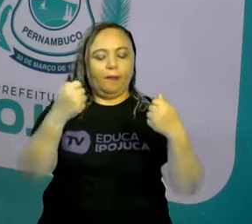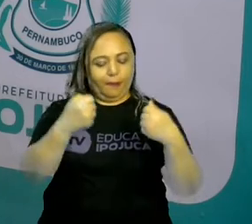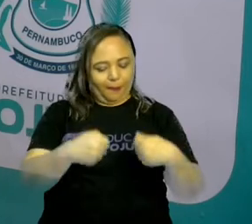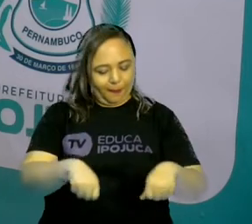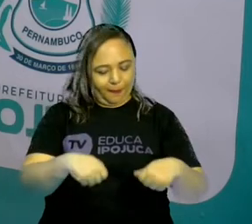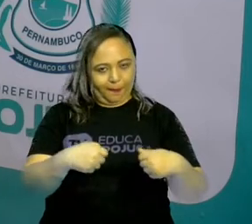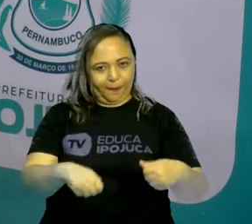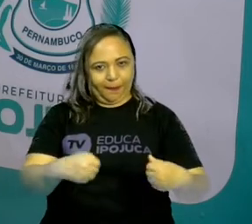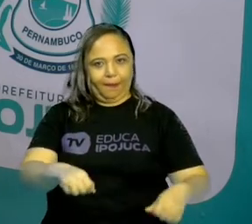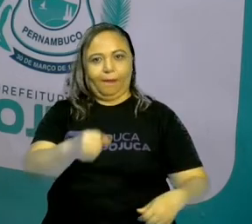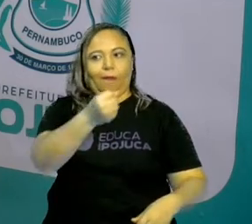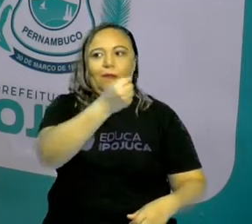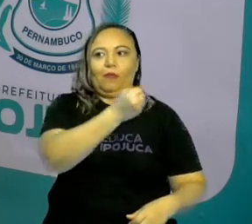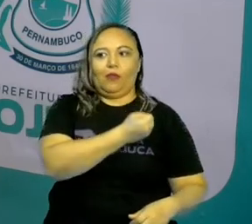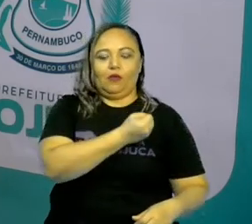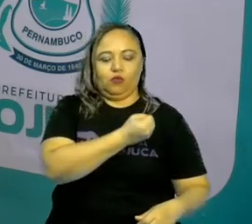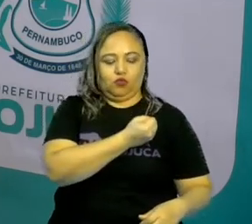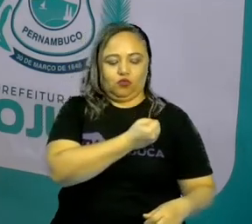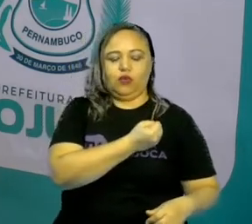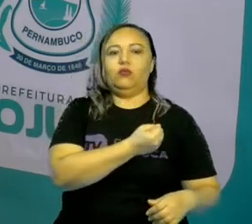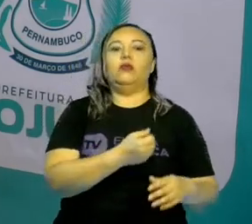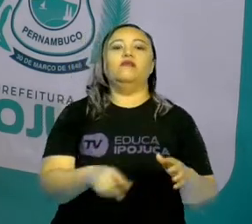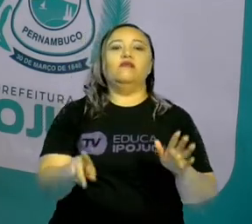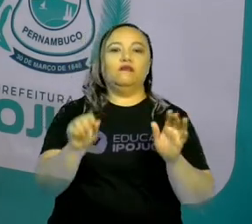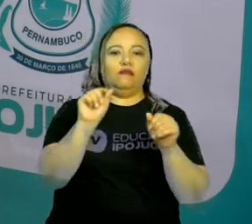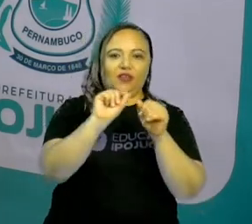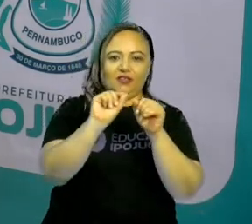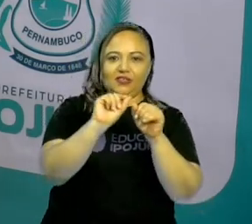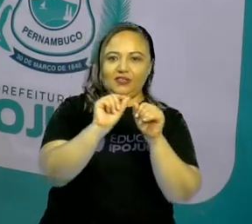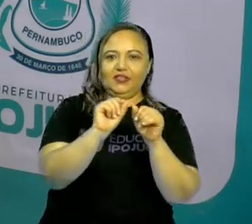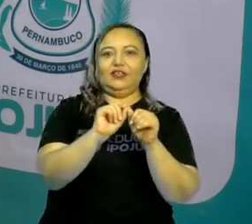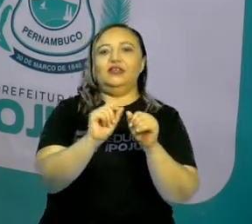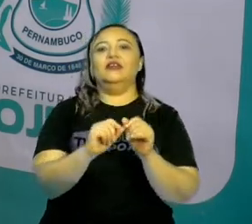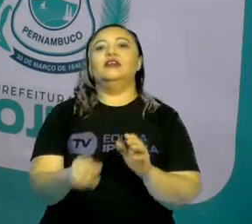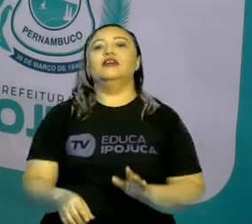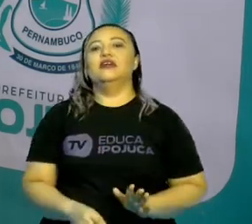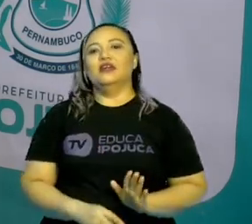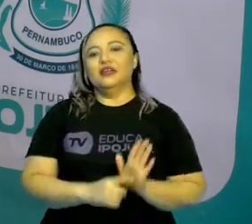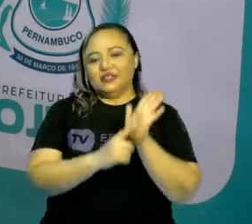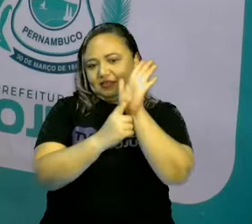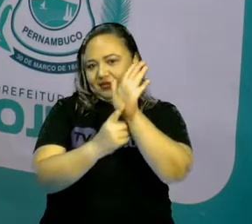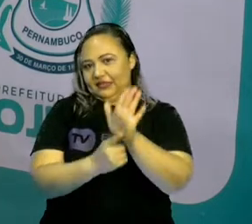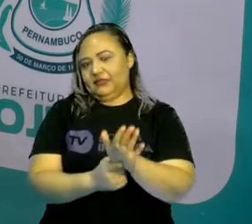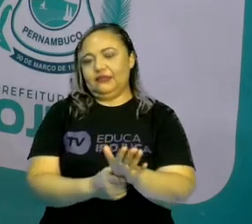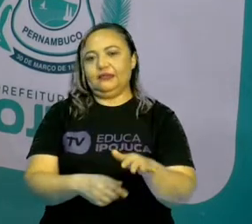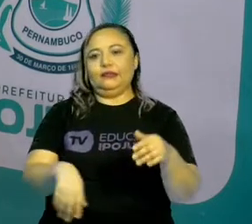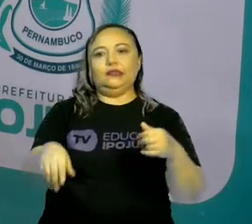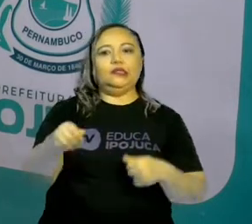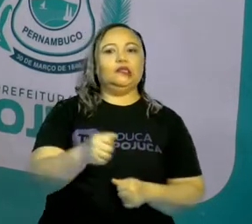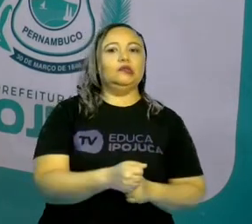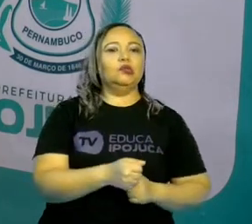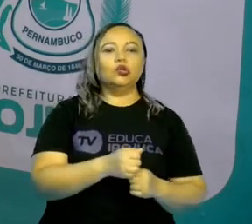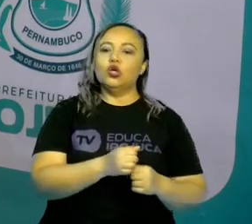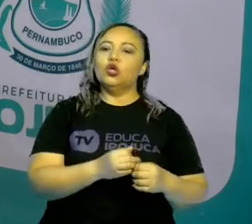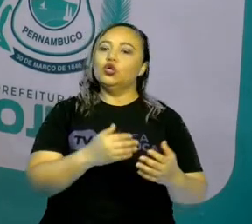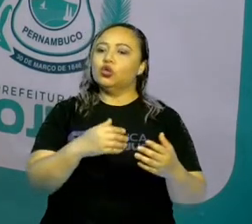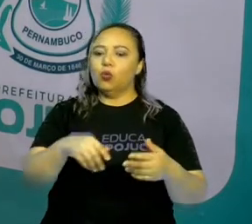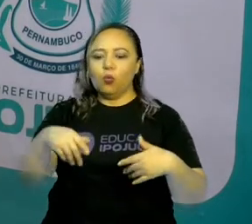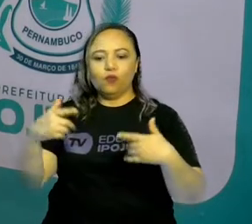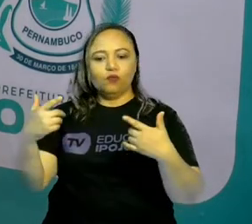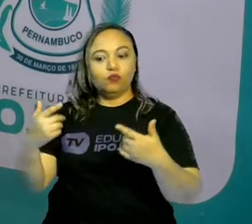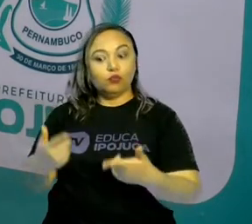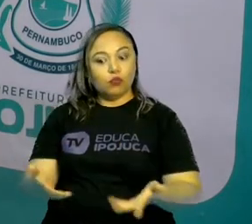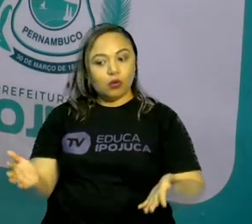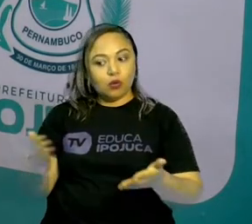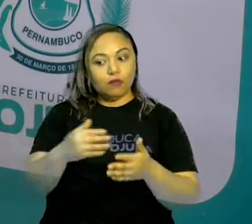quantidade referente a qualquer número, a qualquer situação que envolva